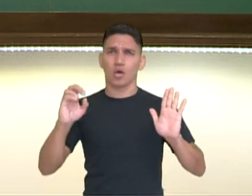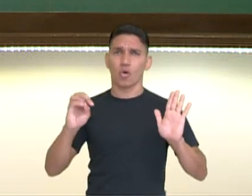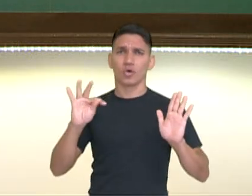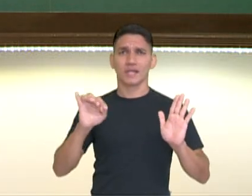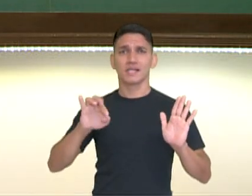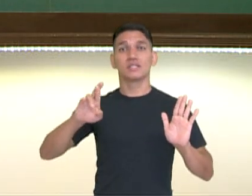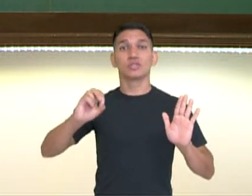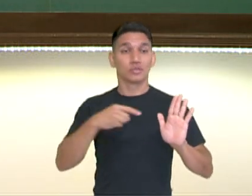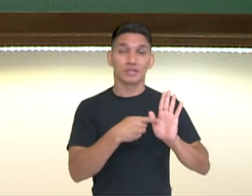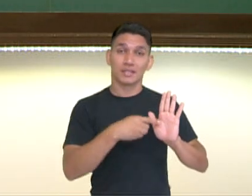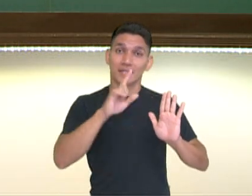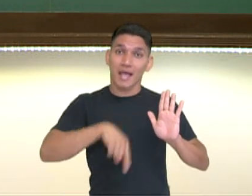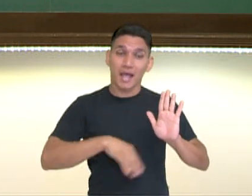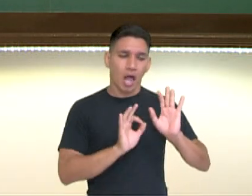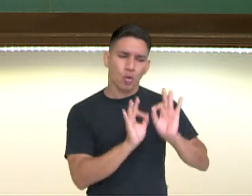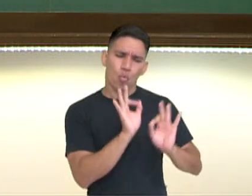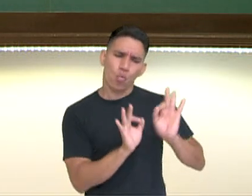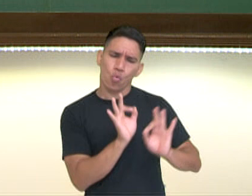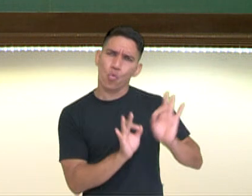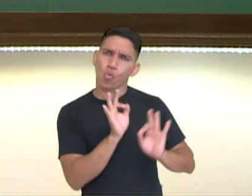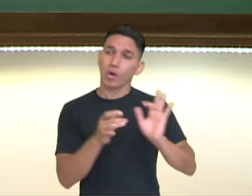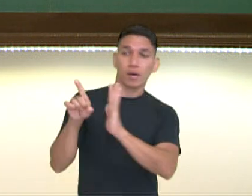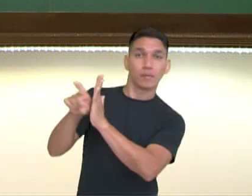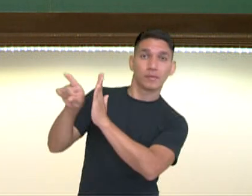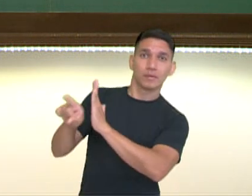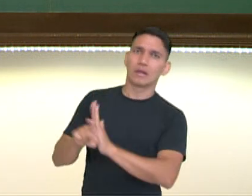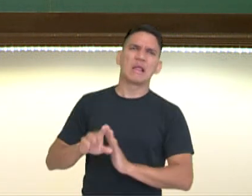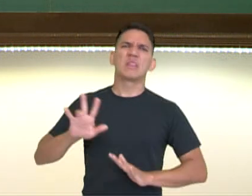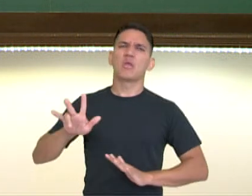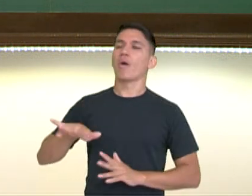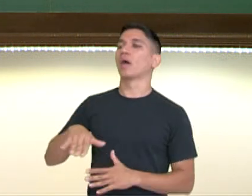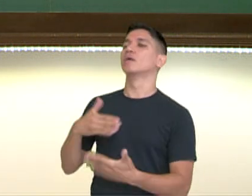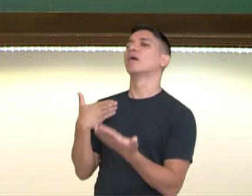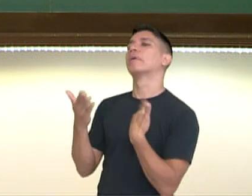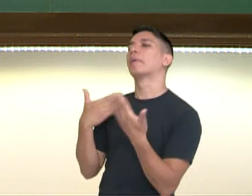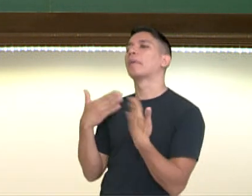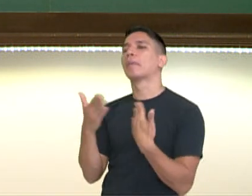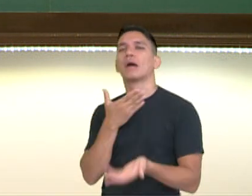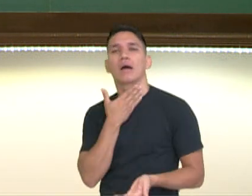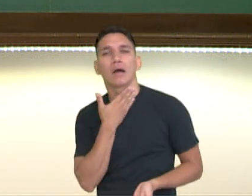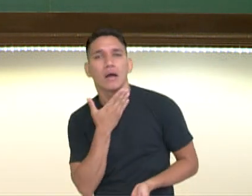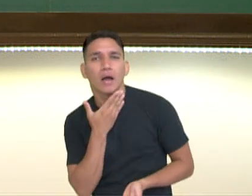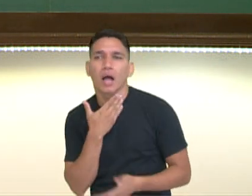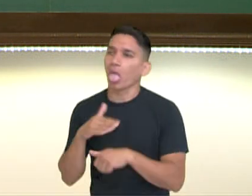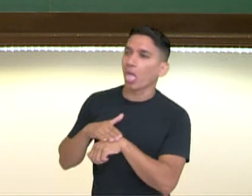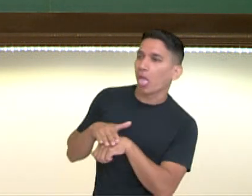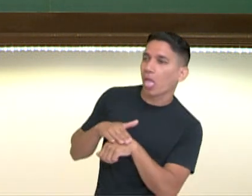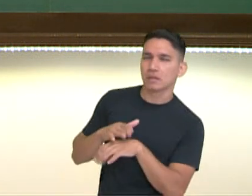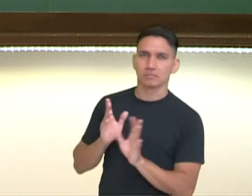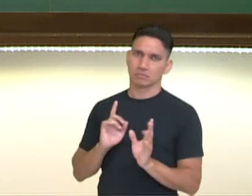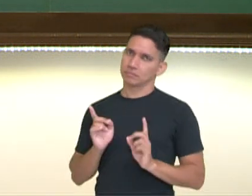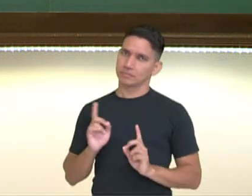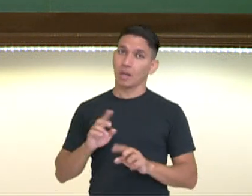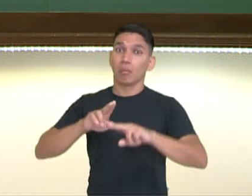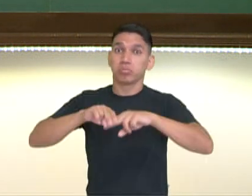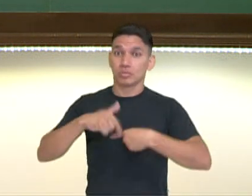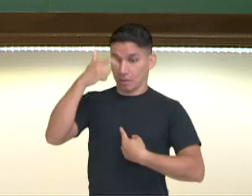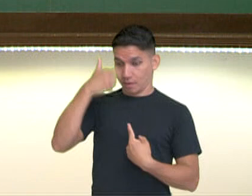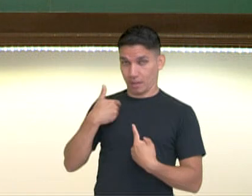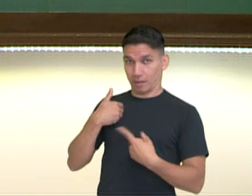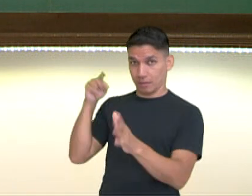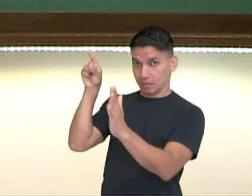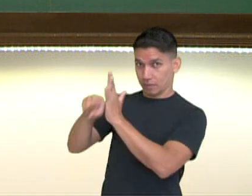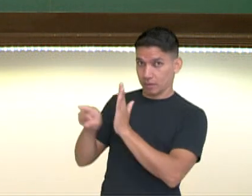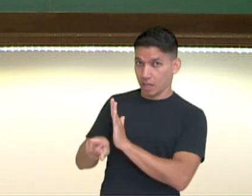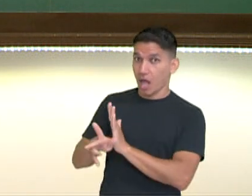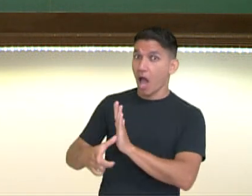planejamento da entrevista. Então, não é uma conversa, não é um bate-papo. Por isso, quem vai fazer a entrevista